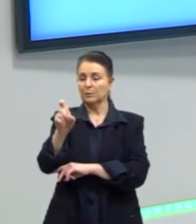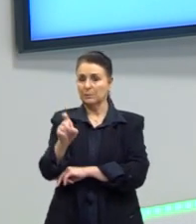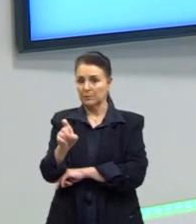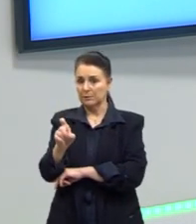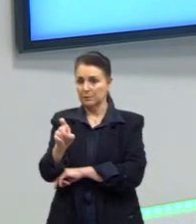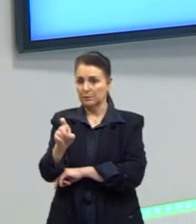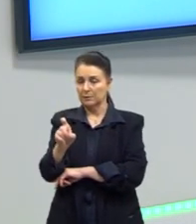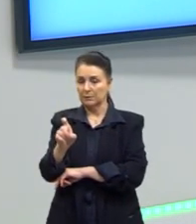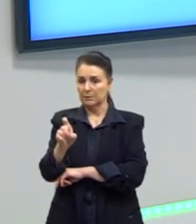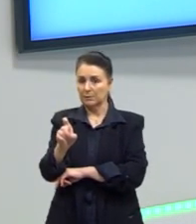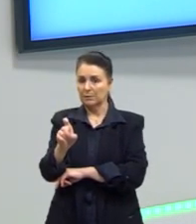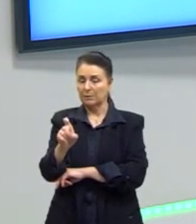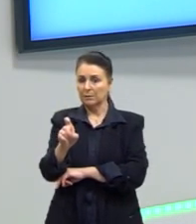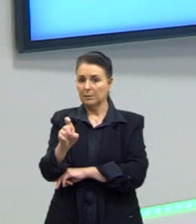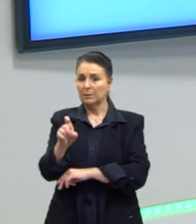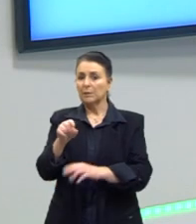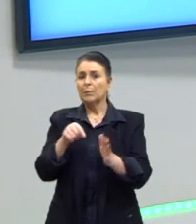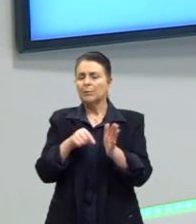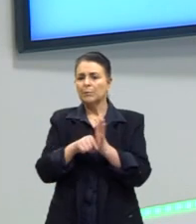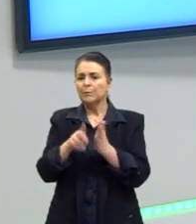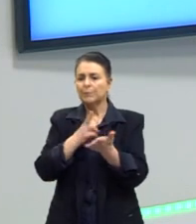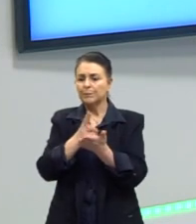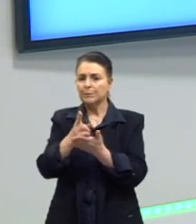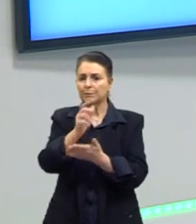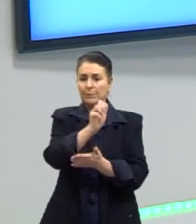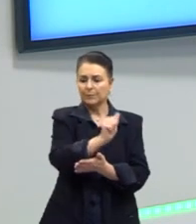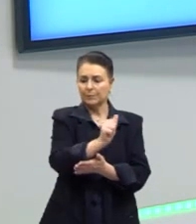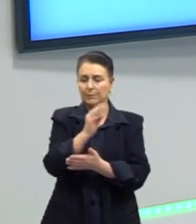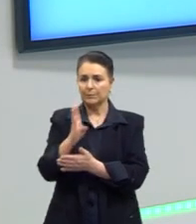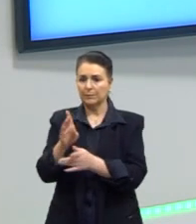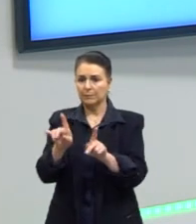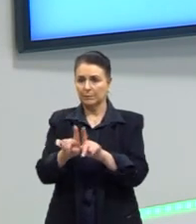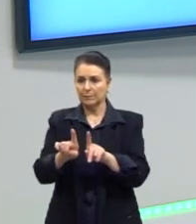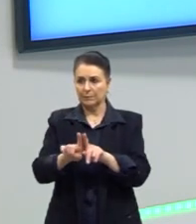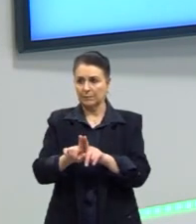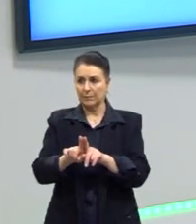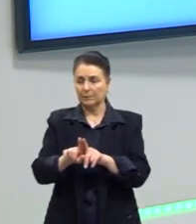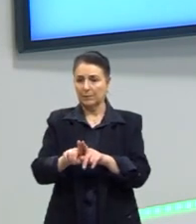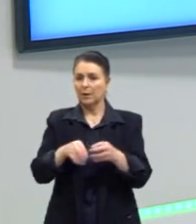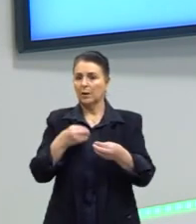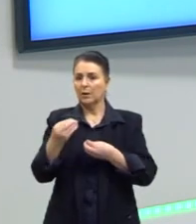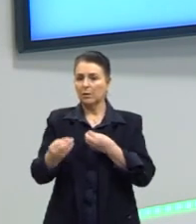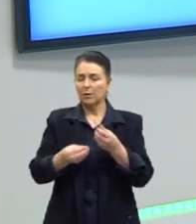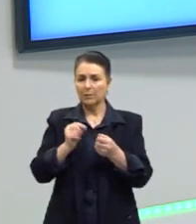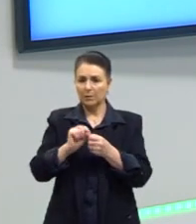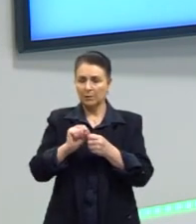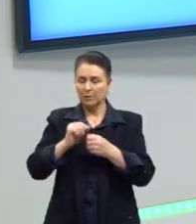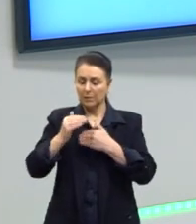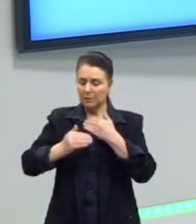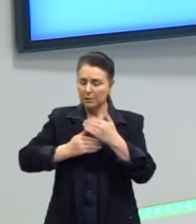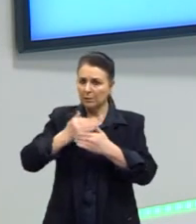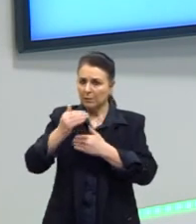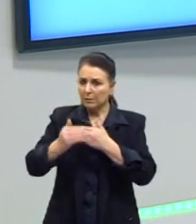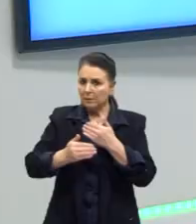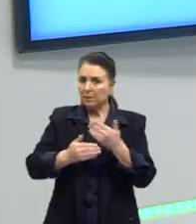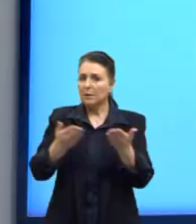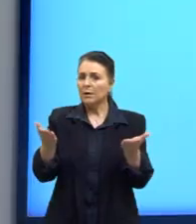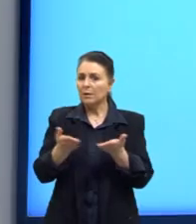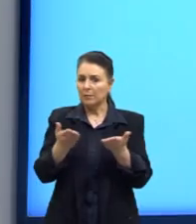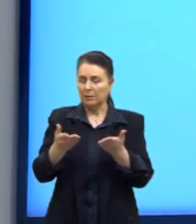trazendo essa questão das constantes a e b também. Como que nós vamos desenvolver a nossa questão?